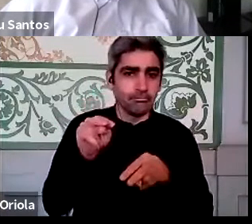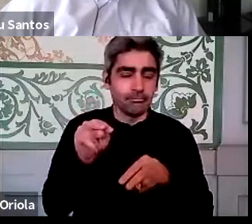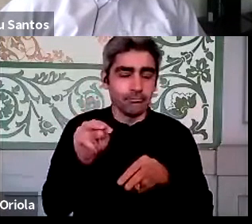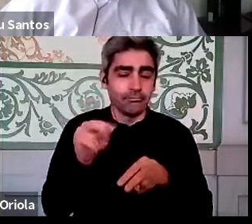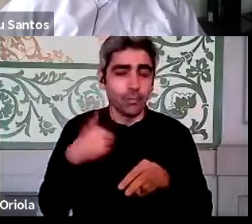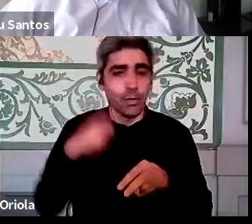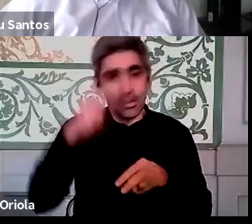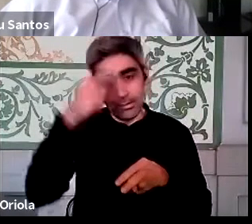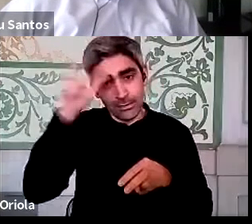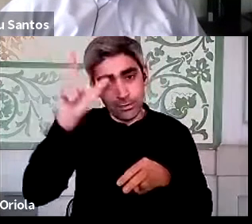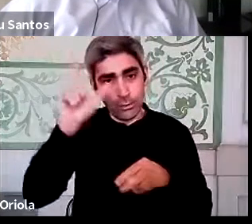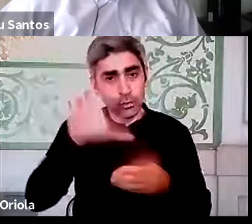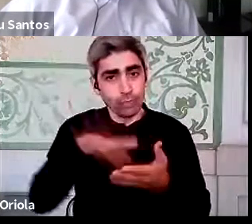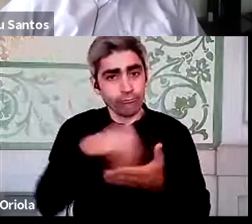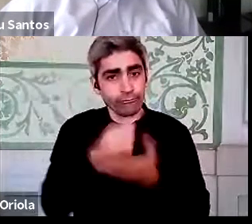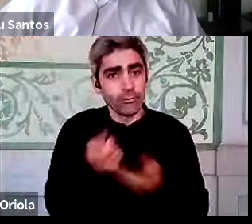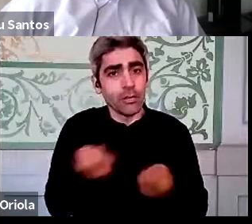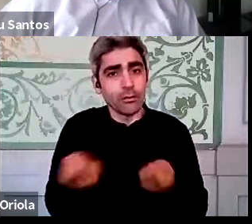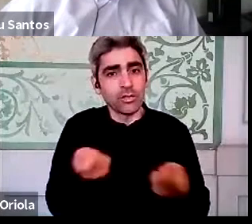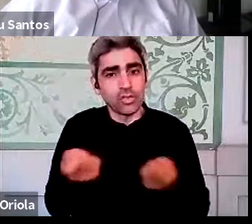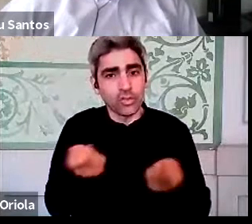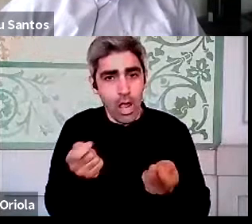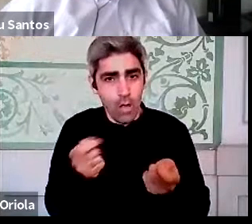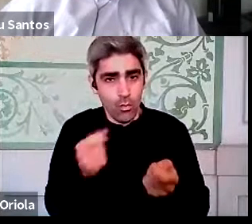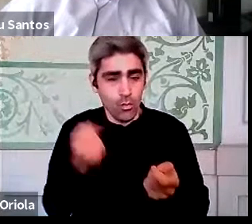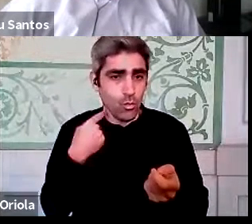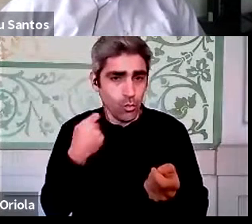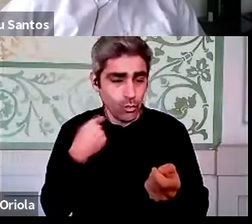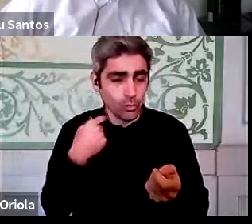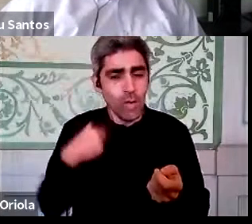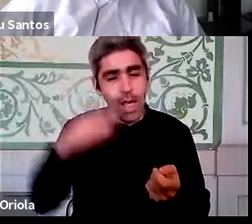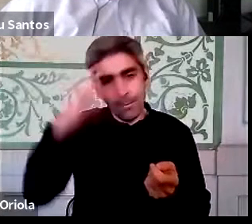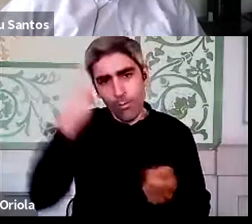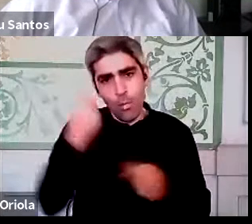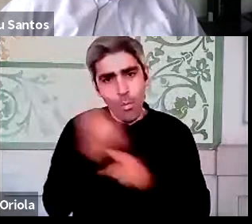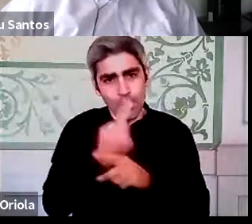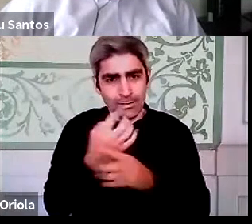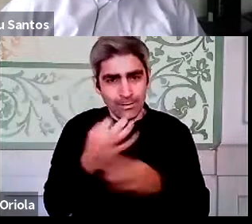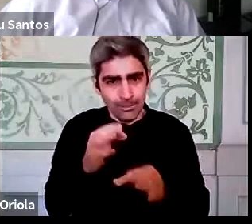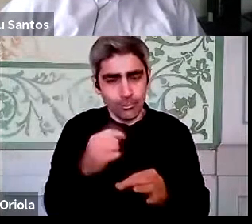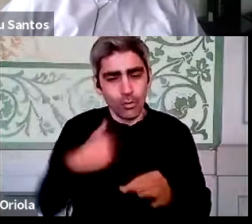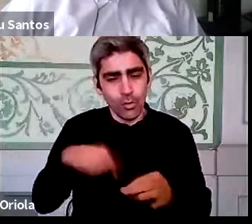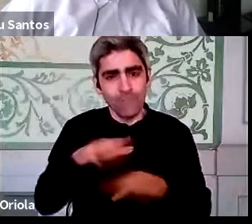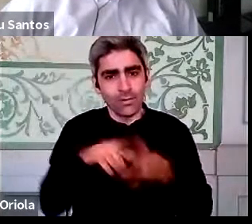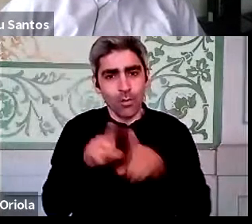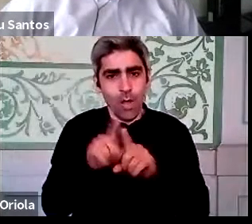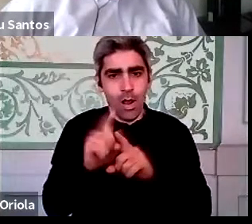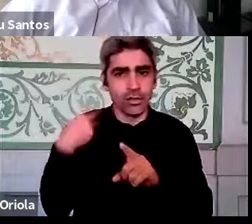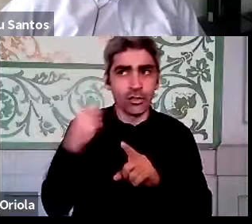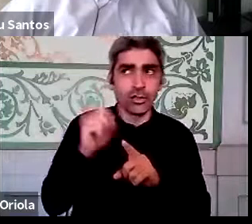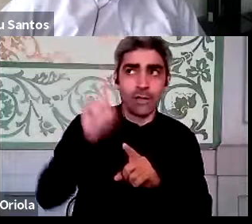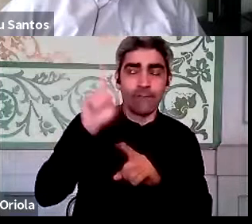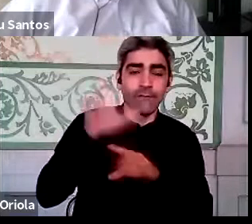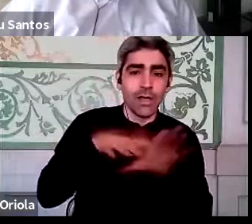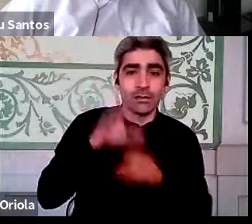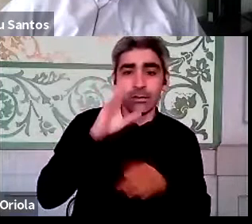licenciado em gestão e aprendi com uma coisa muito simples que é, nós também fazemos o que o nosso chefe faz, e